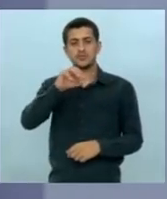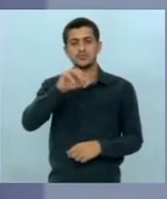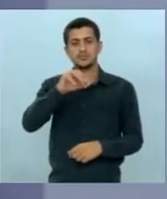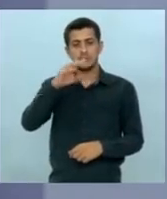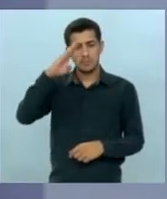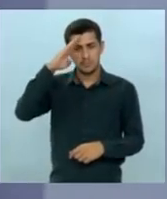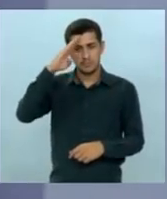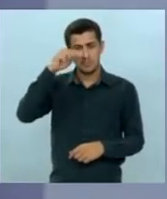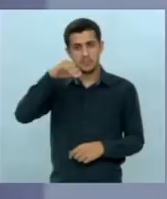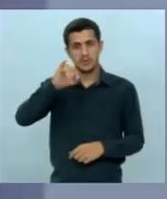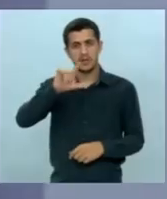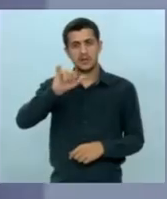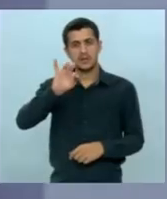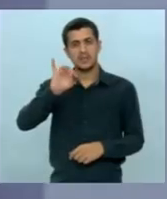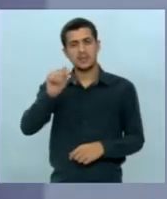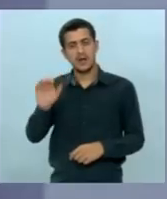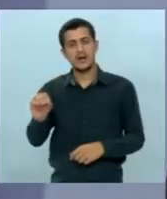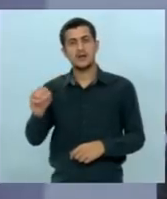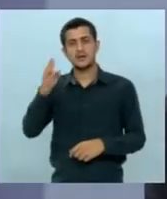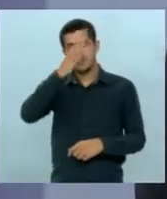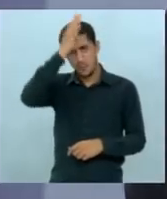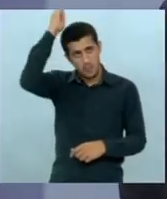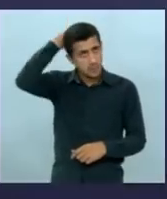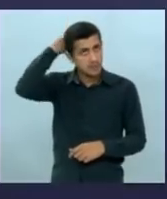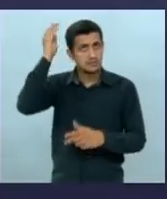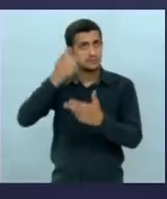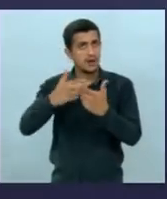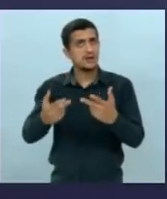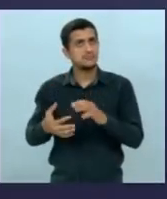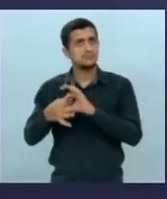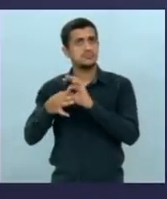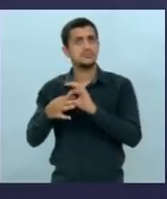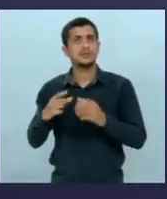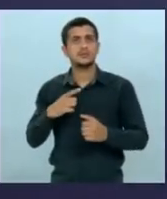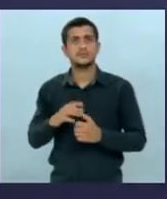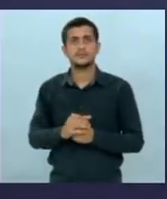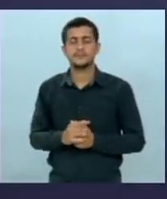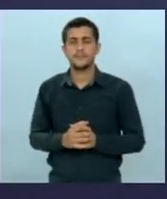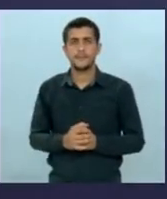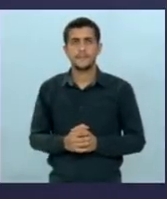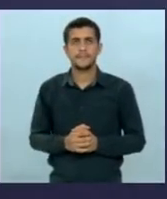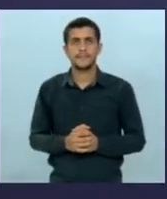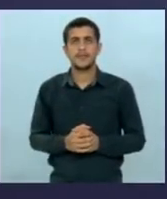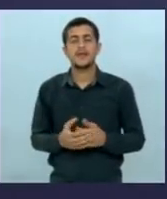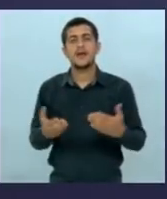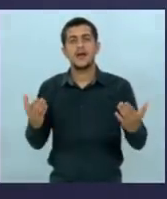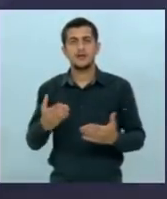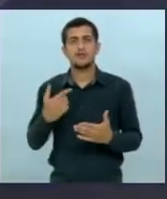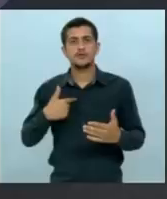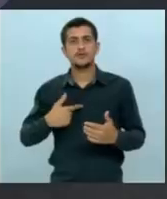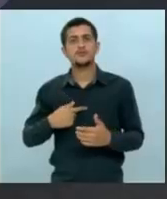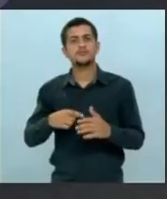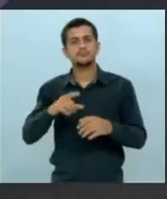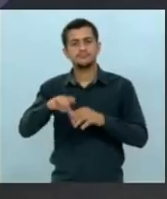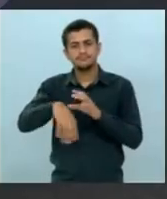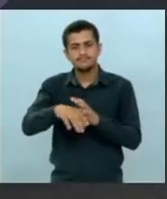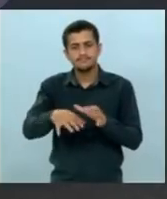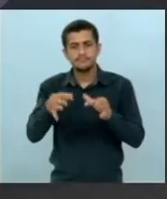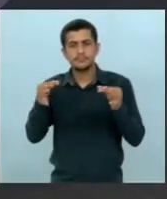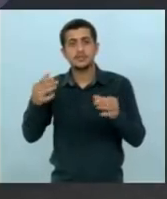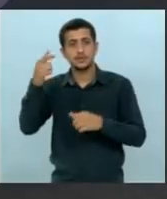bombeiro militar já disse isso e vamos cumprir com a categoria seu tema acabou candidato agora eu faço mais uma vez um sorteio